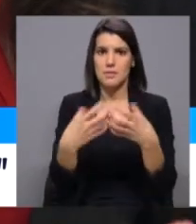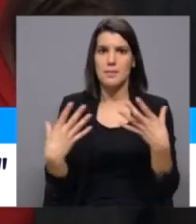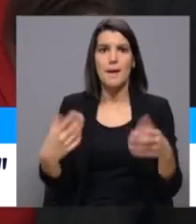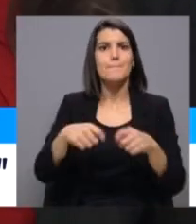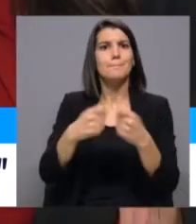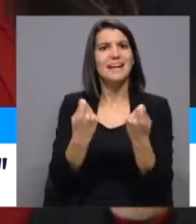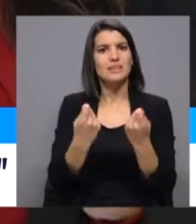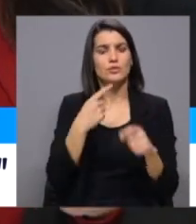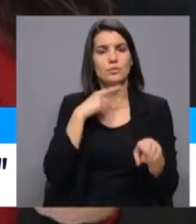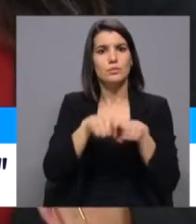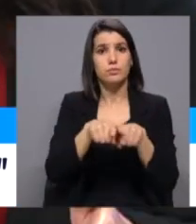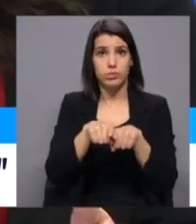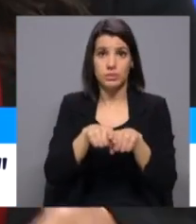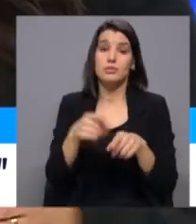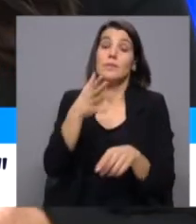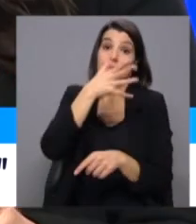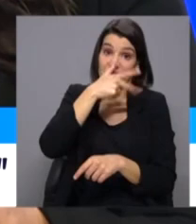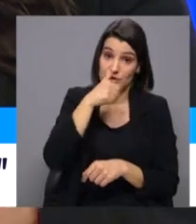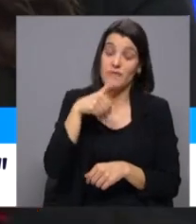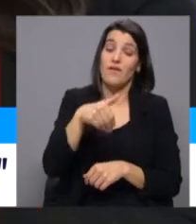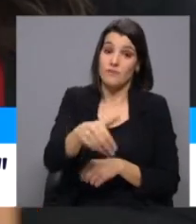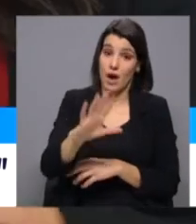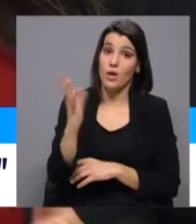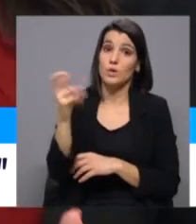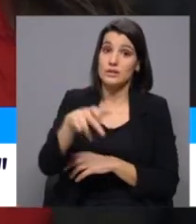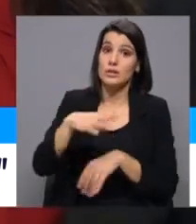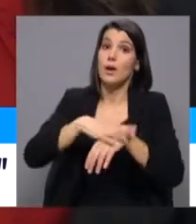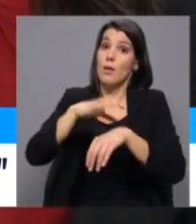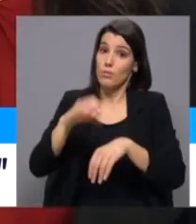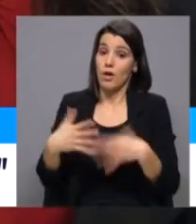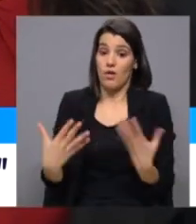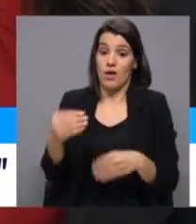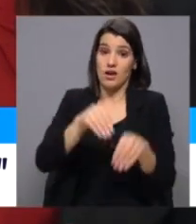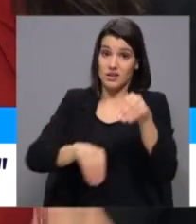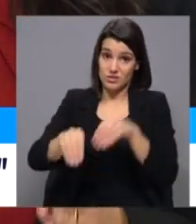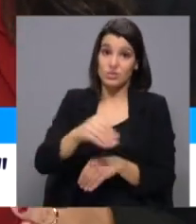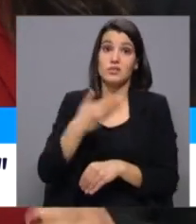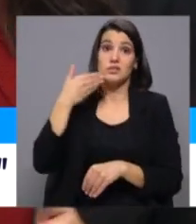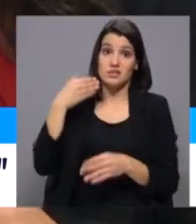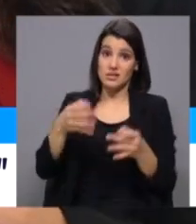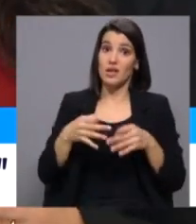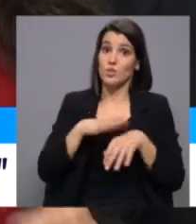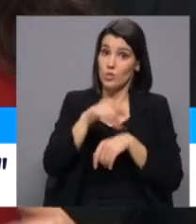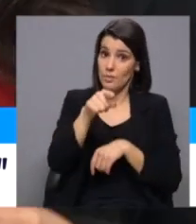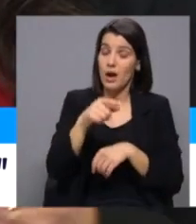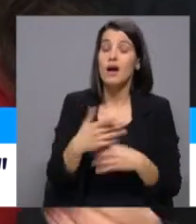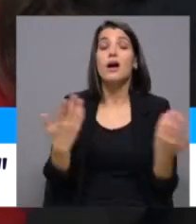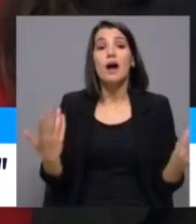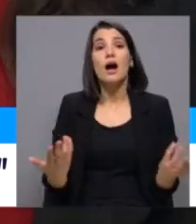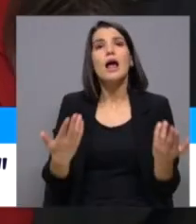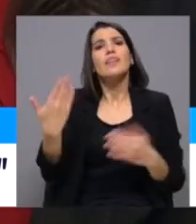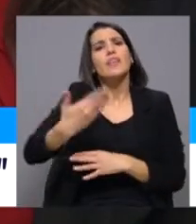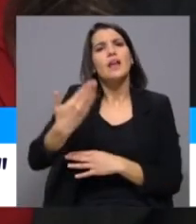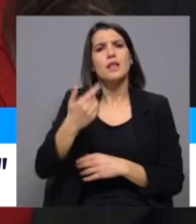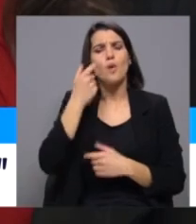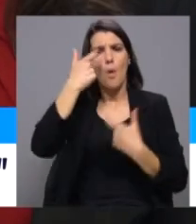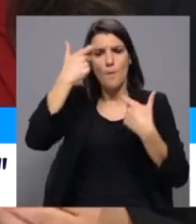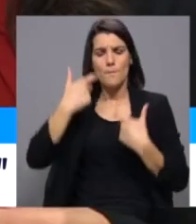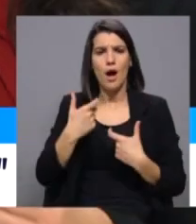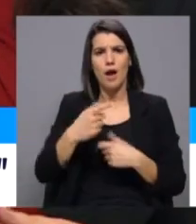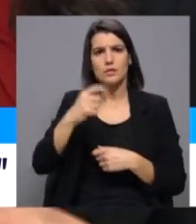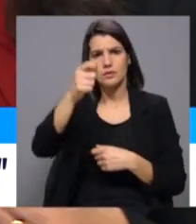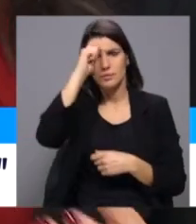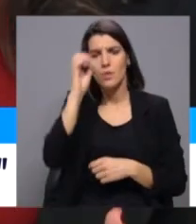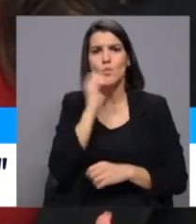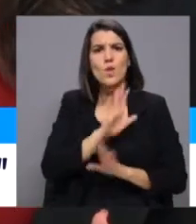partidos políticos, que é o que infelizmente vai acontecer por força destas eleições antecipadas, que não respeitam os direitos humanos mais basilares, que